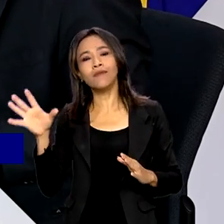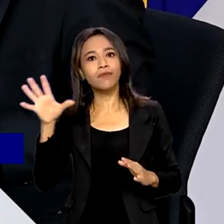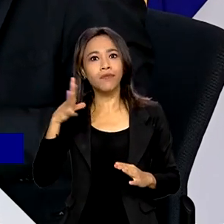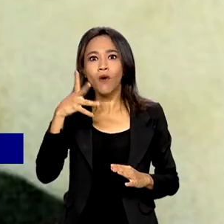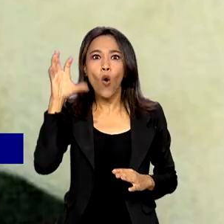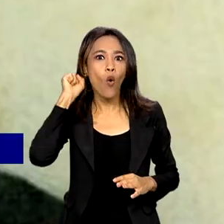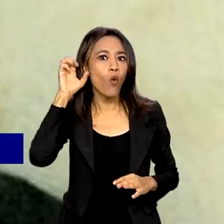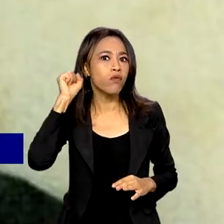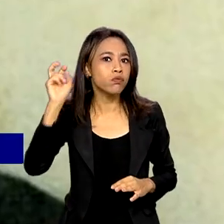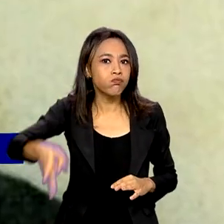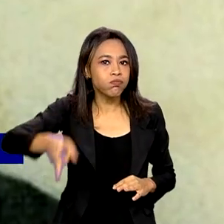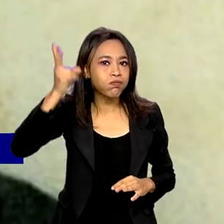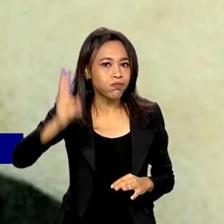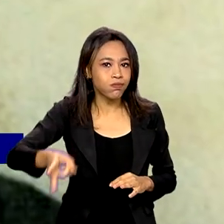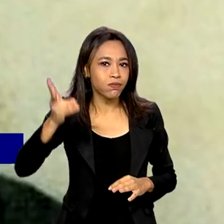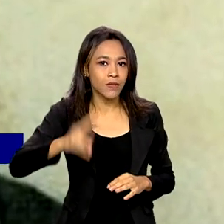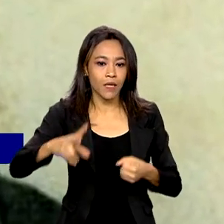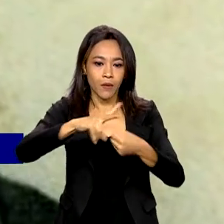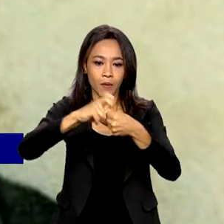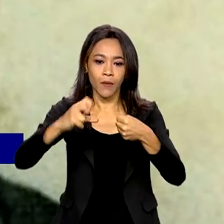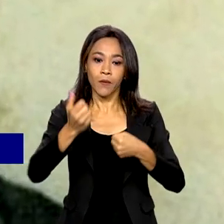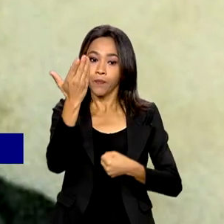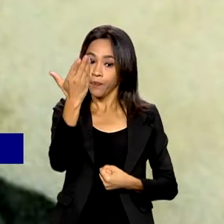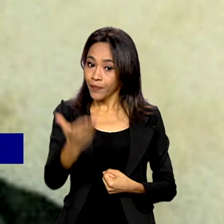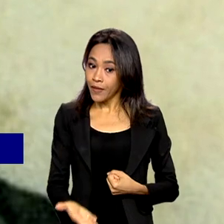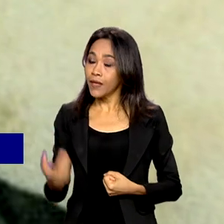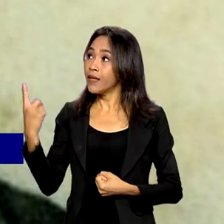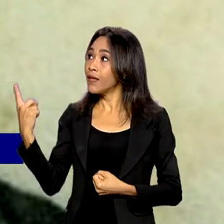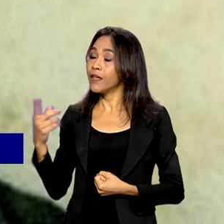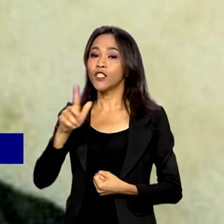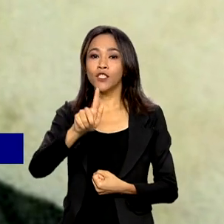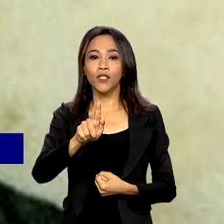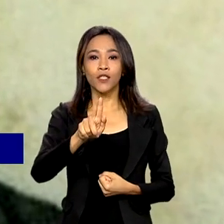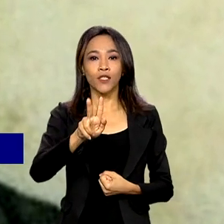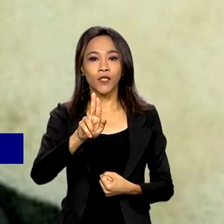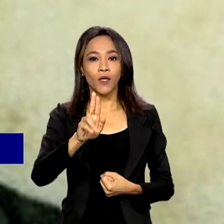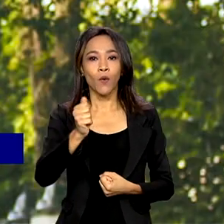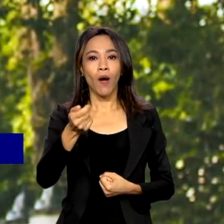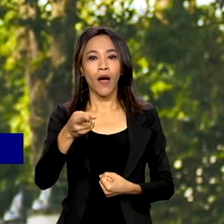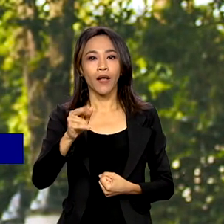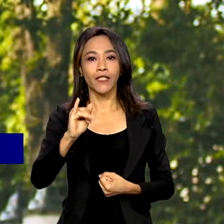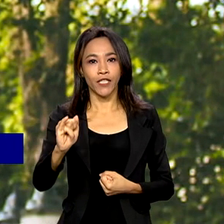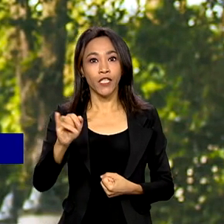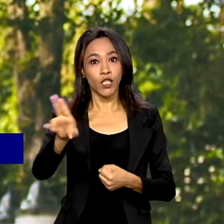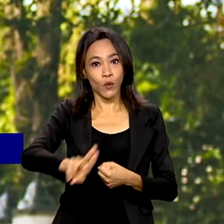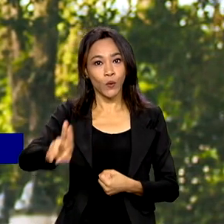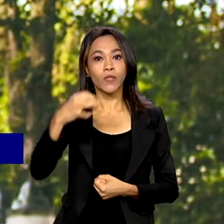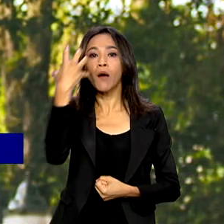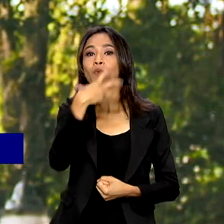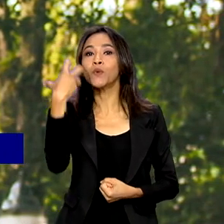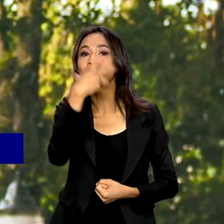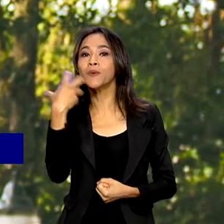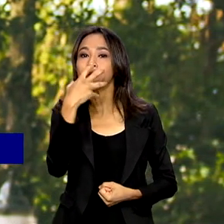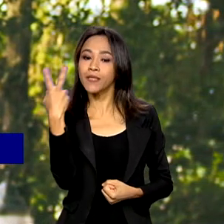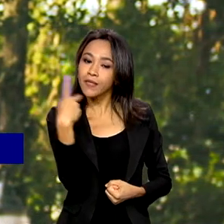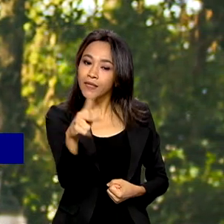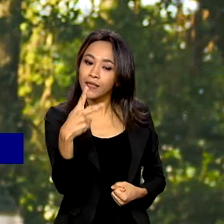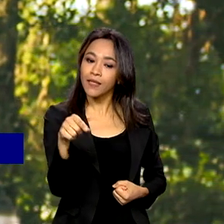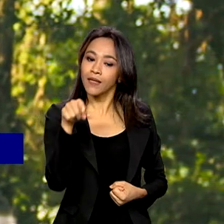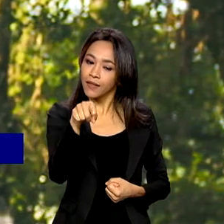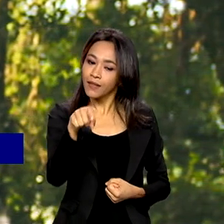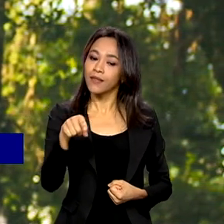obrigatória. E a obra O Guarani, de Carlos Gomes, na abertura da Voz do Brasil, segue construindo o